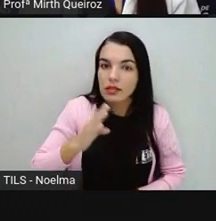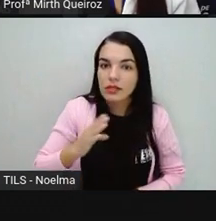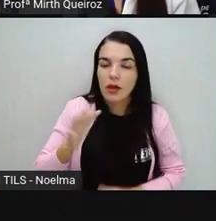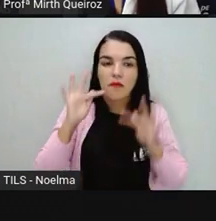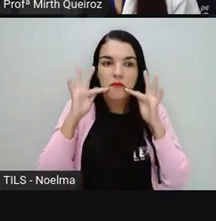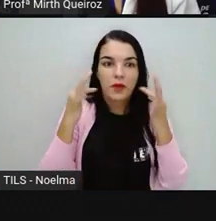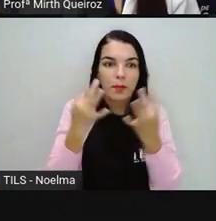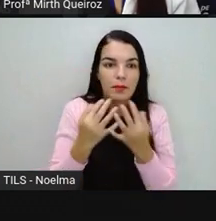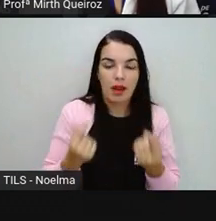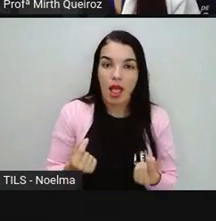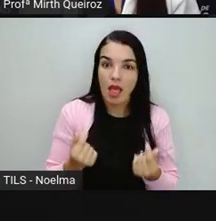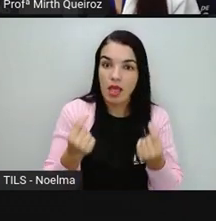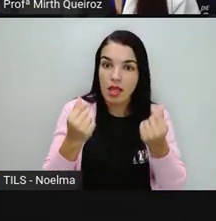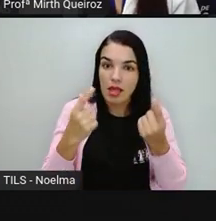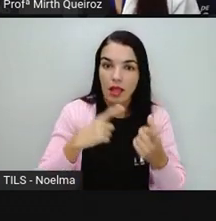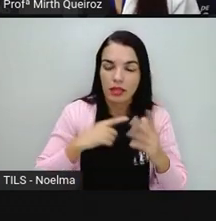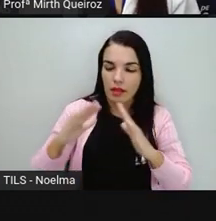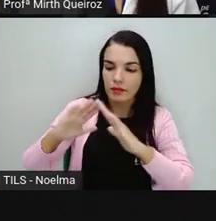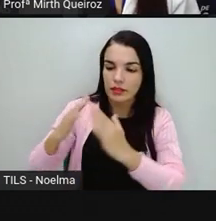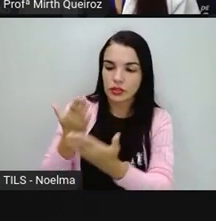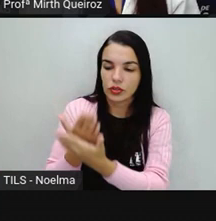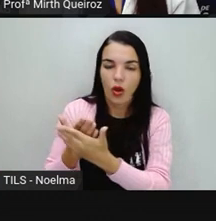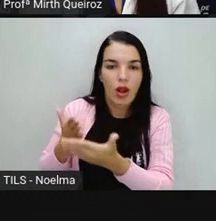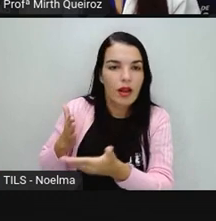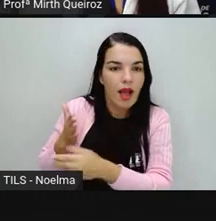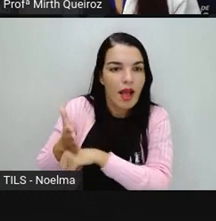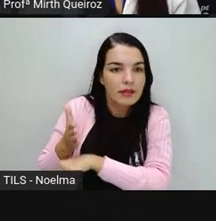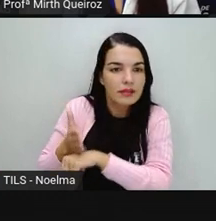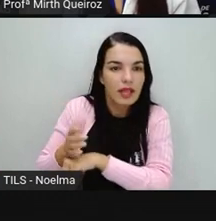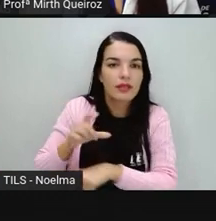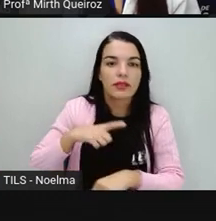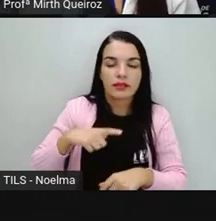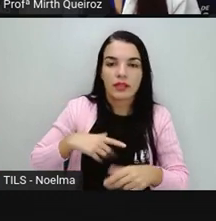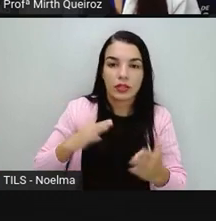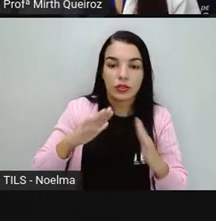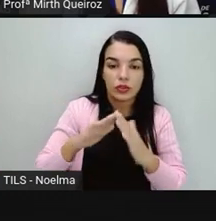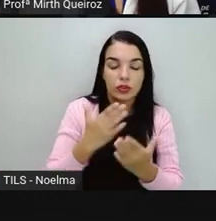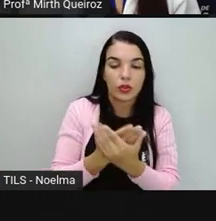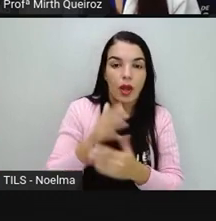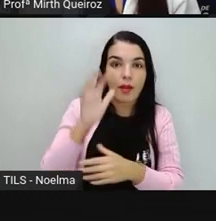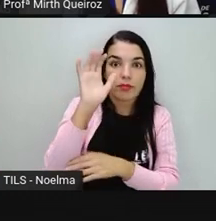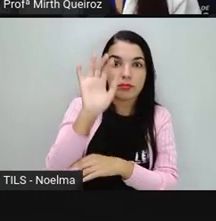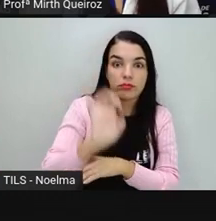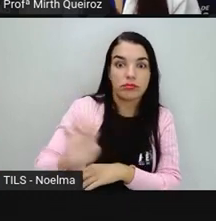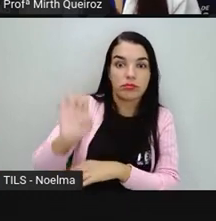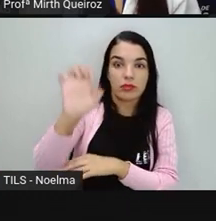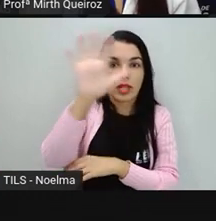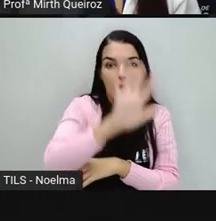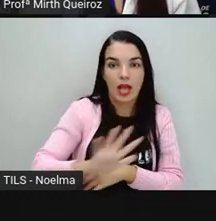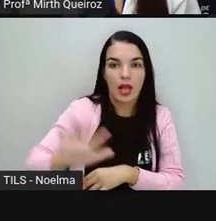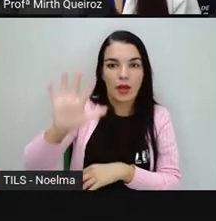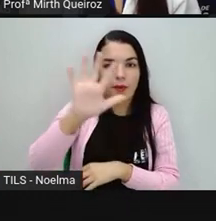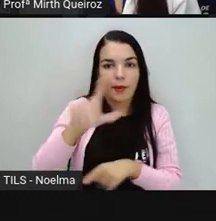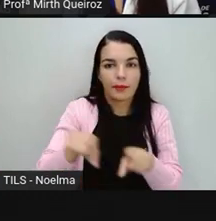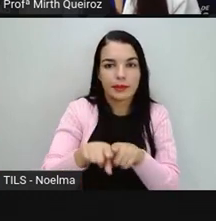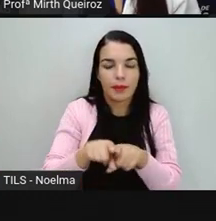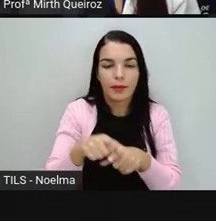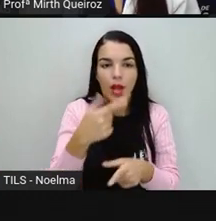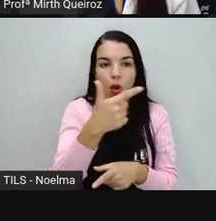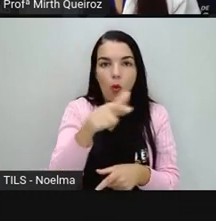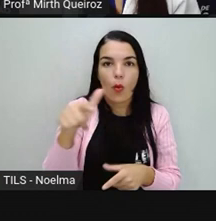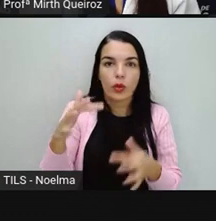boas escolas. Além de concluir seus estudos na Europa. Aprendeu o piano e outras línguas, incluindo o